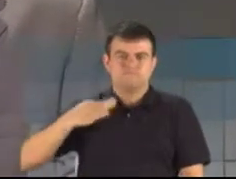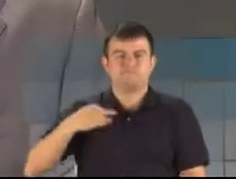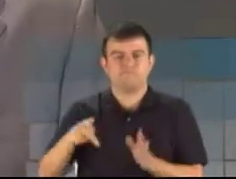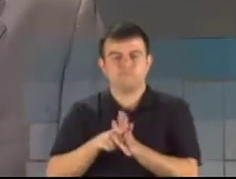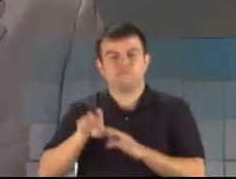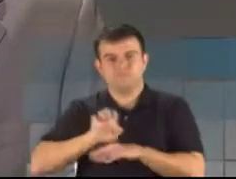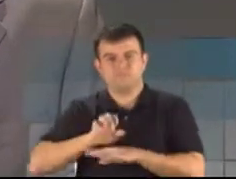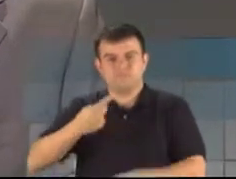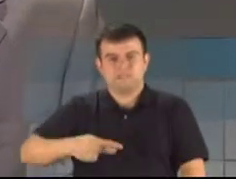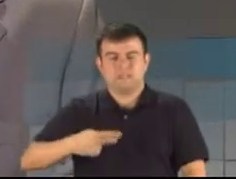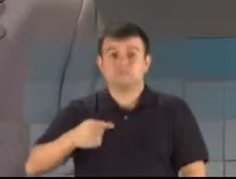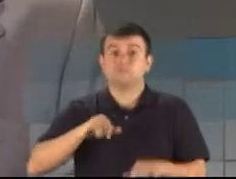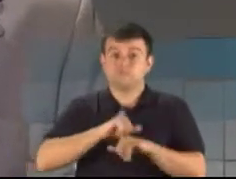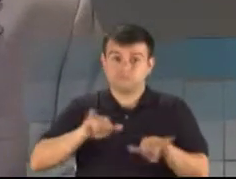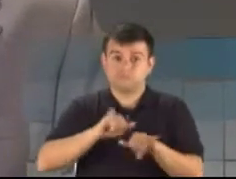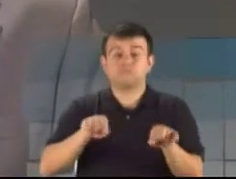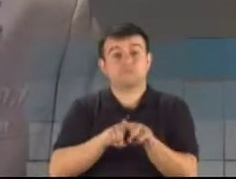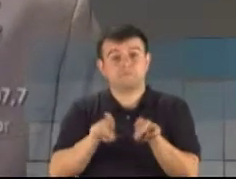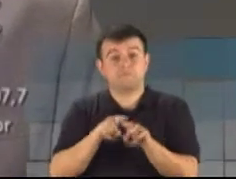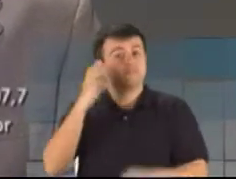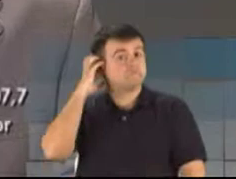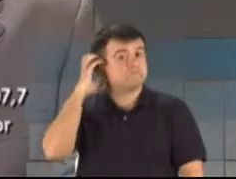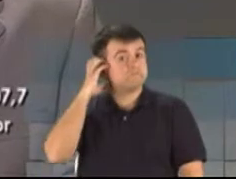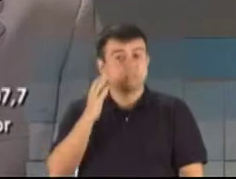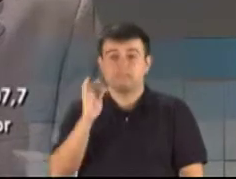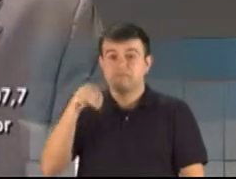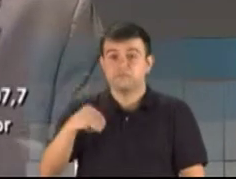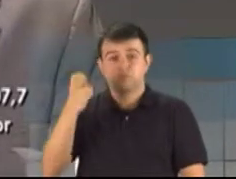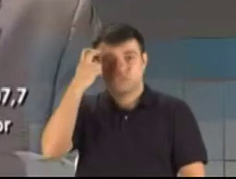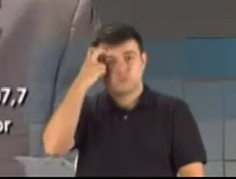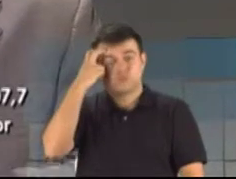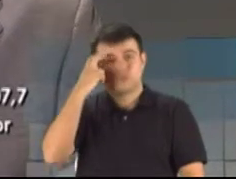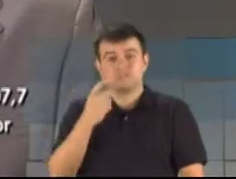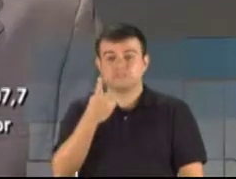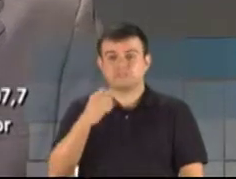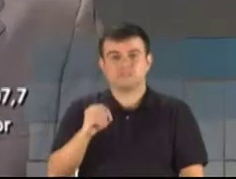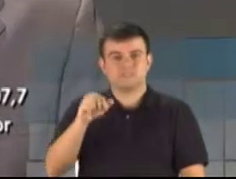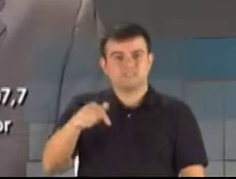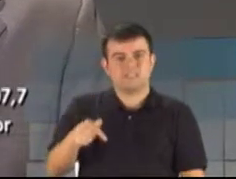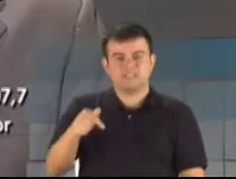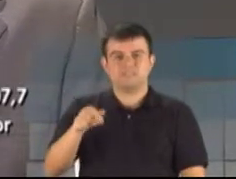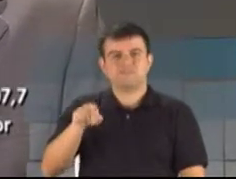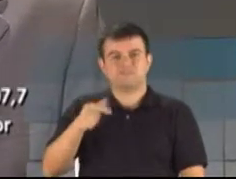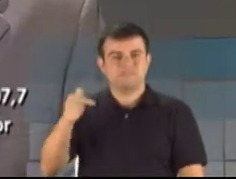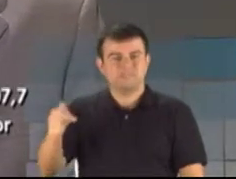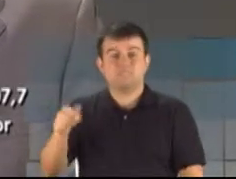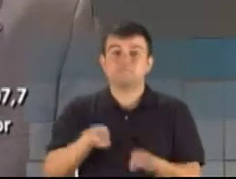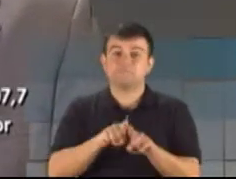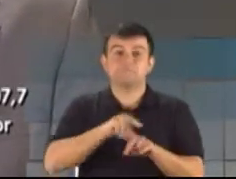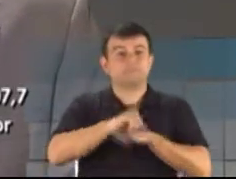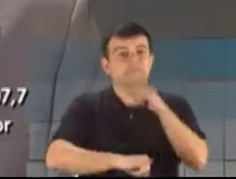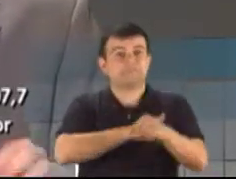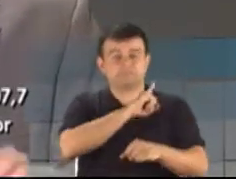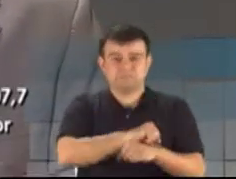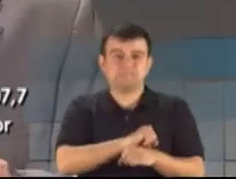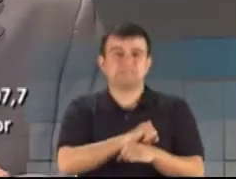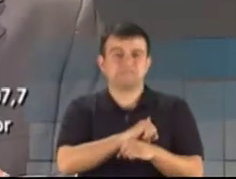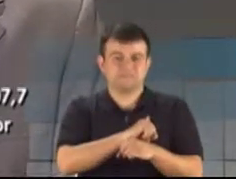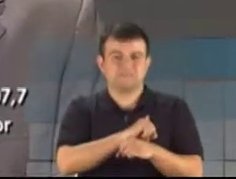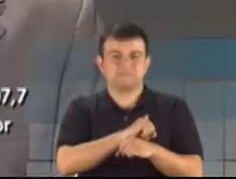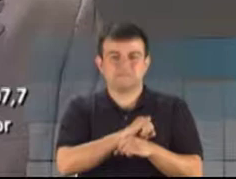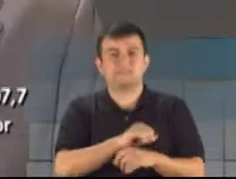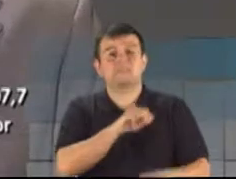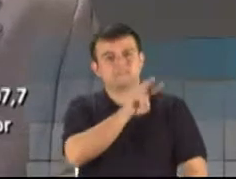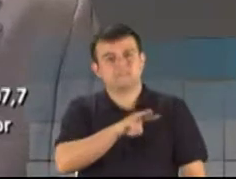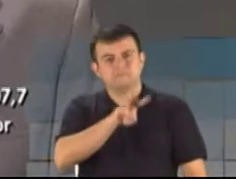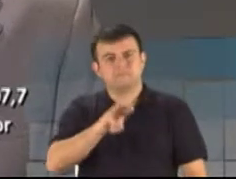transmitido ao vivo também pela rádio FM Cultura no 107,7 do seu rádio e pela internet através do site www